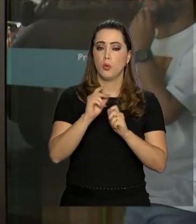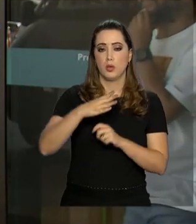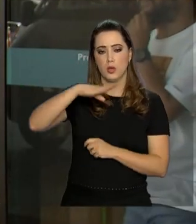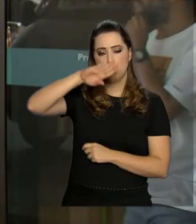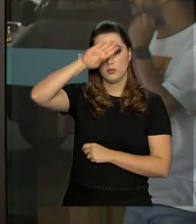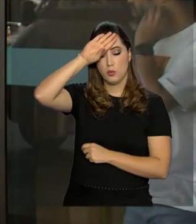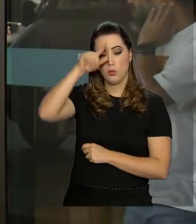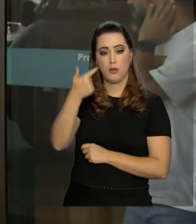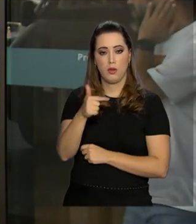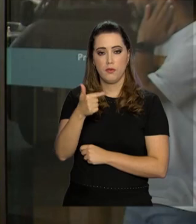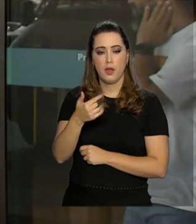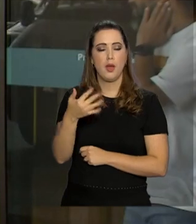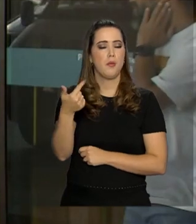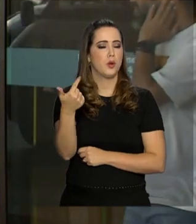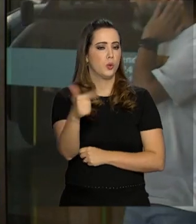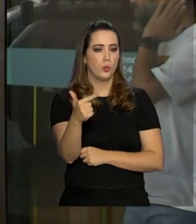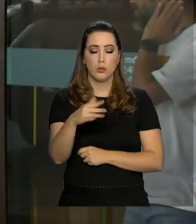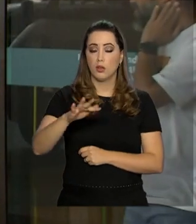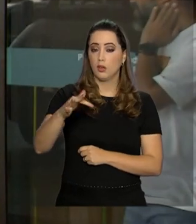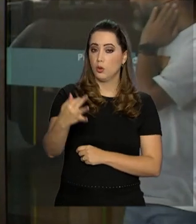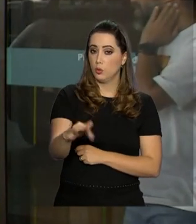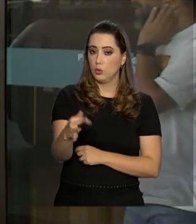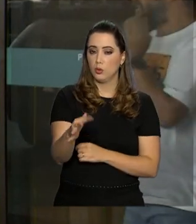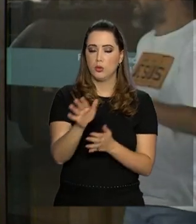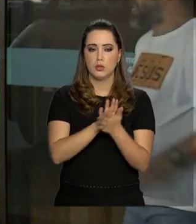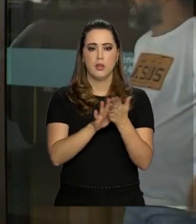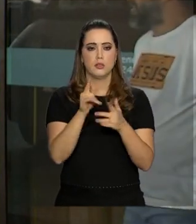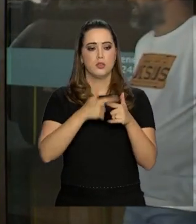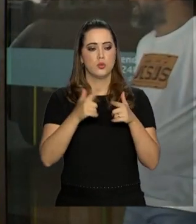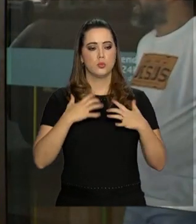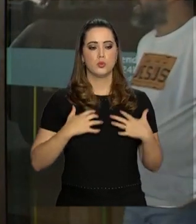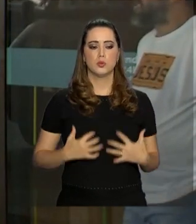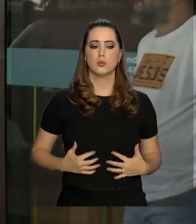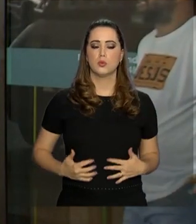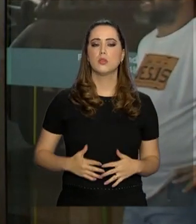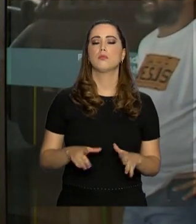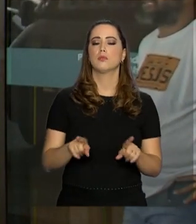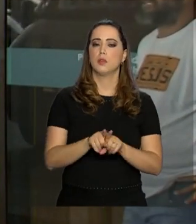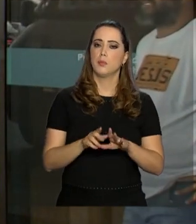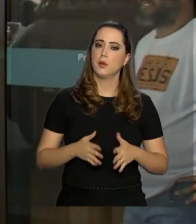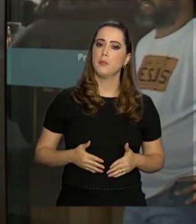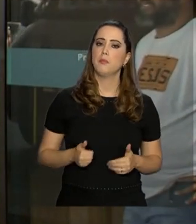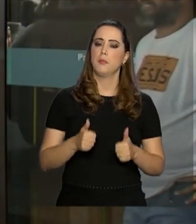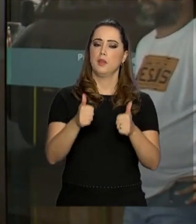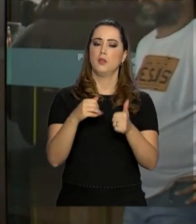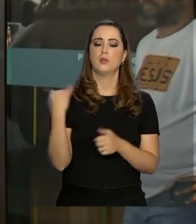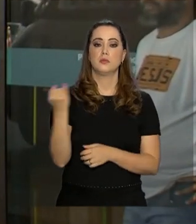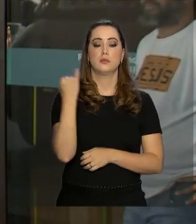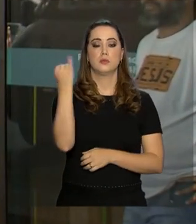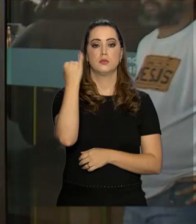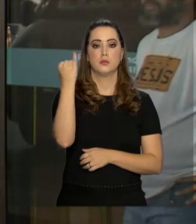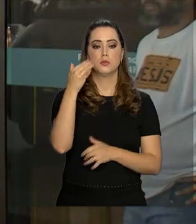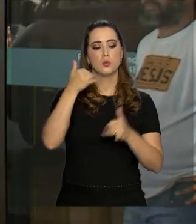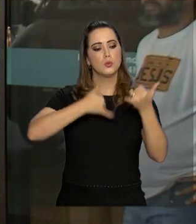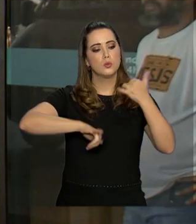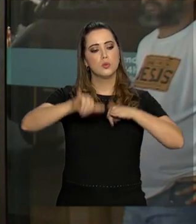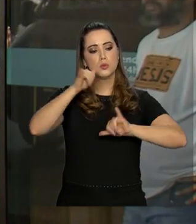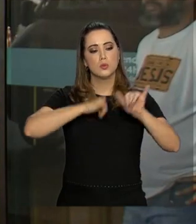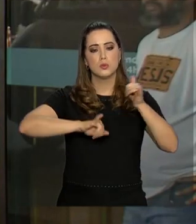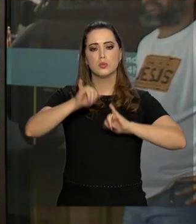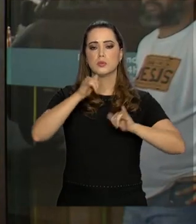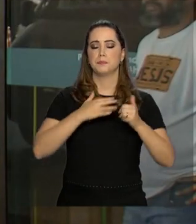sem dor Ele não tem nenhum tipo de disfunções orgânicas e houve melhora significativa nos exames